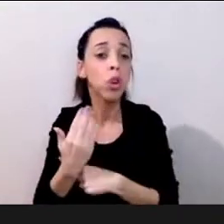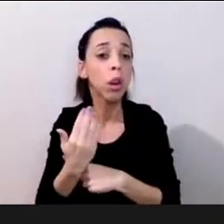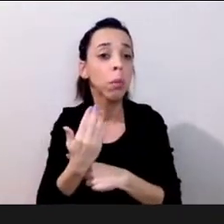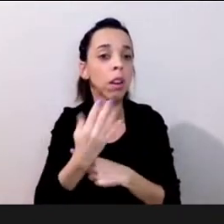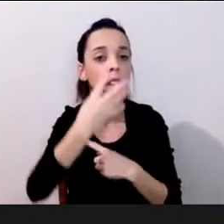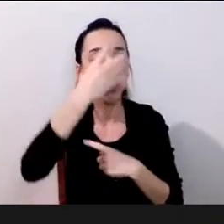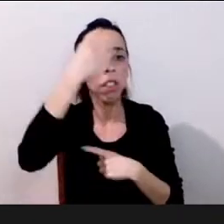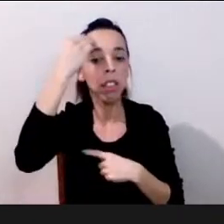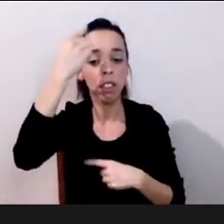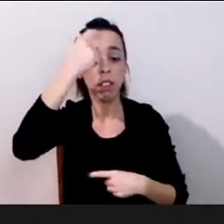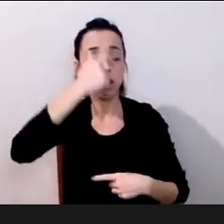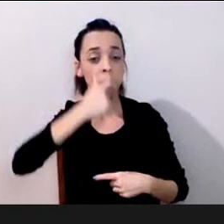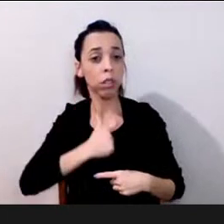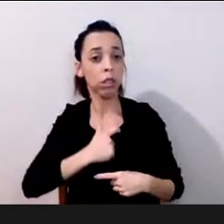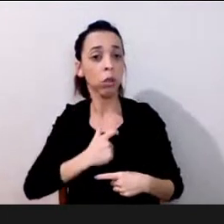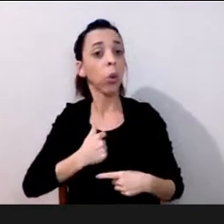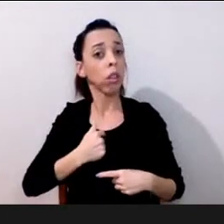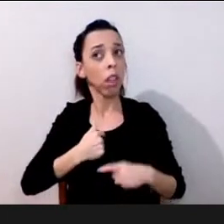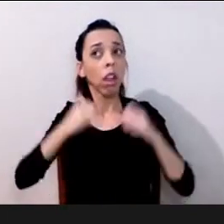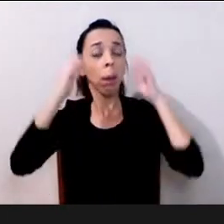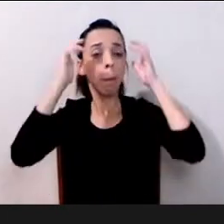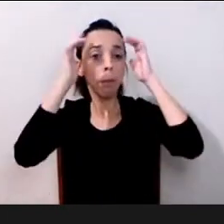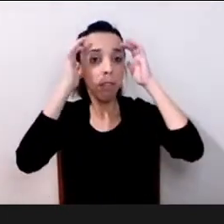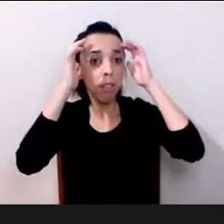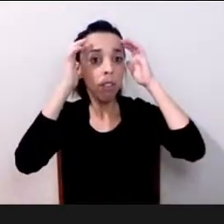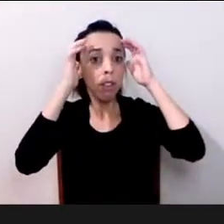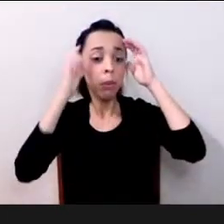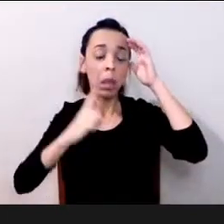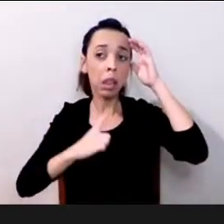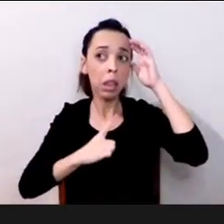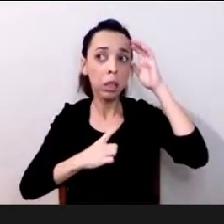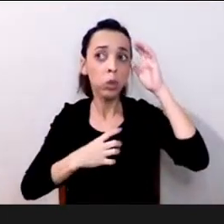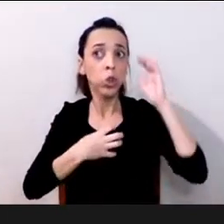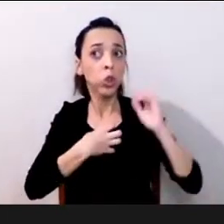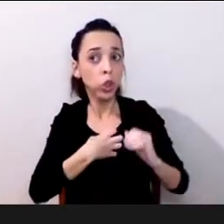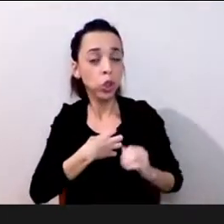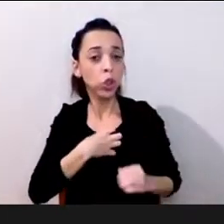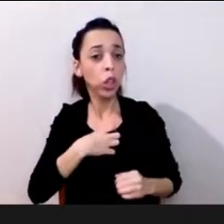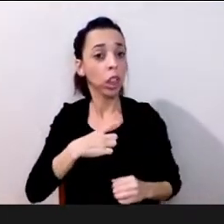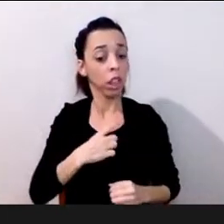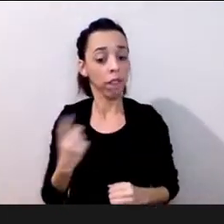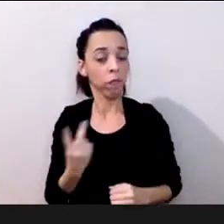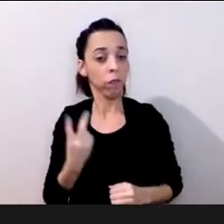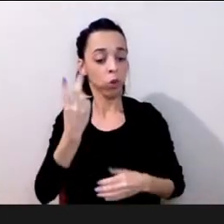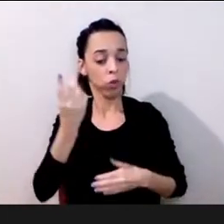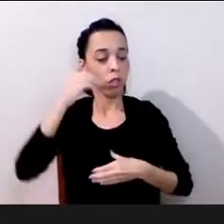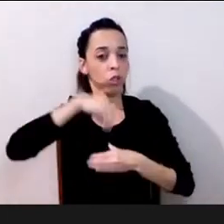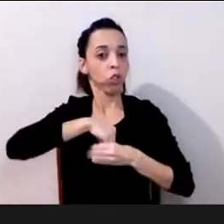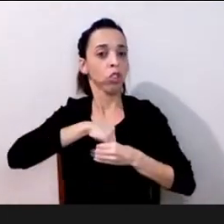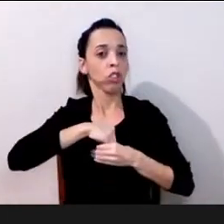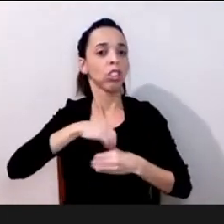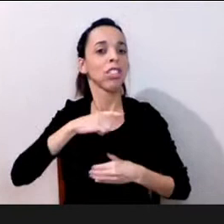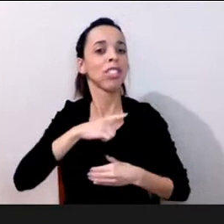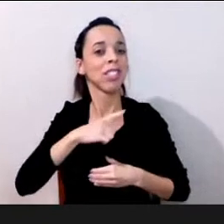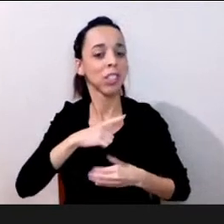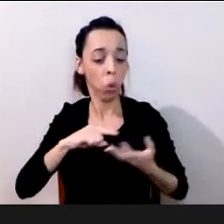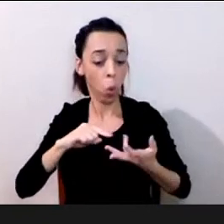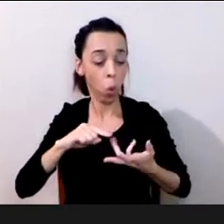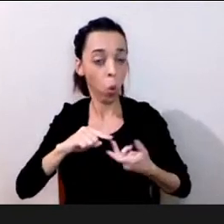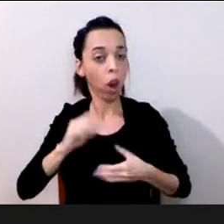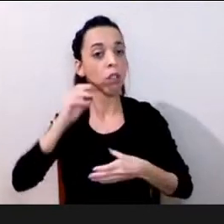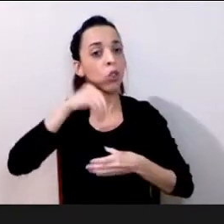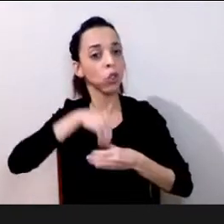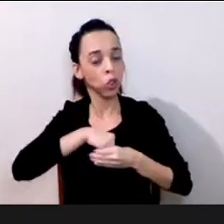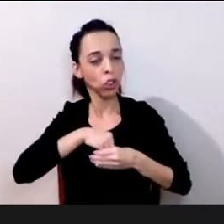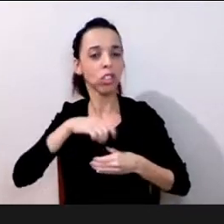que se tornam mais válidas se eu penso pensar com outras pessoas se eu encontrar uma validação com outras pessoas mas eu tenho também esta